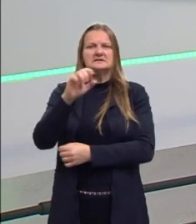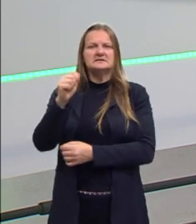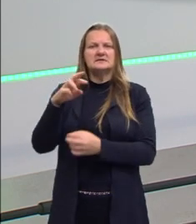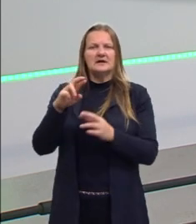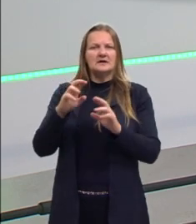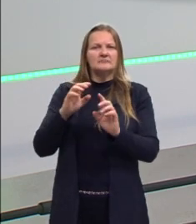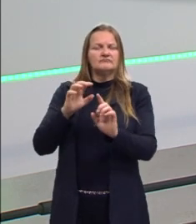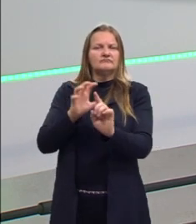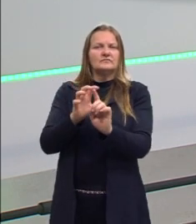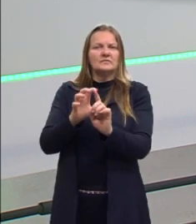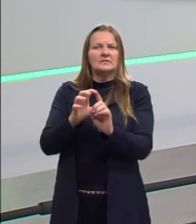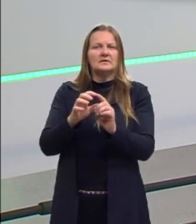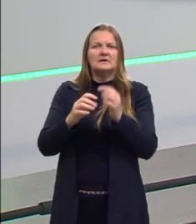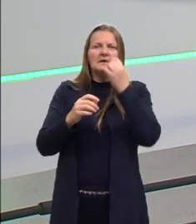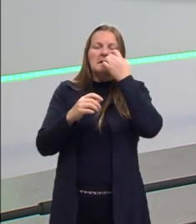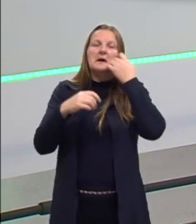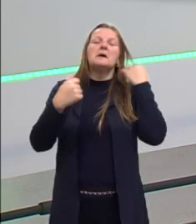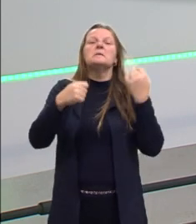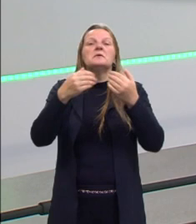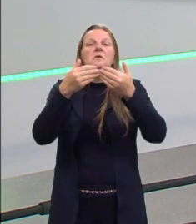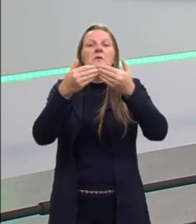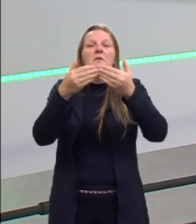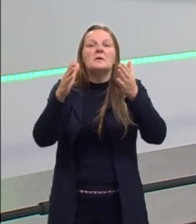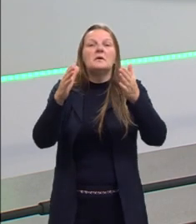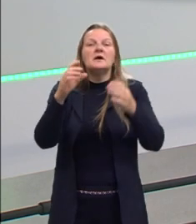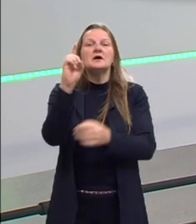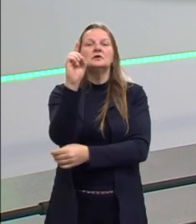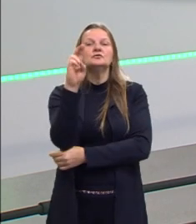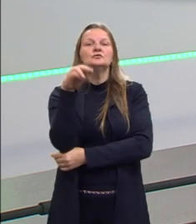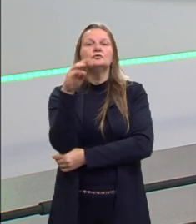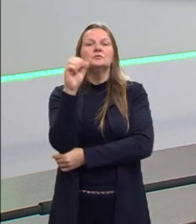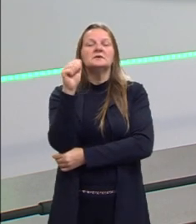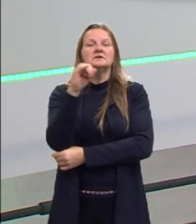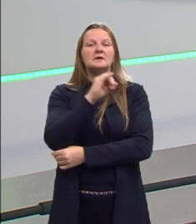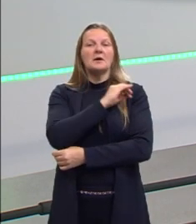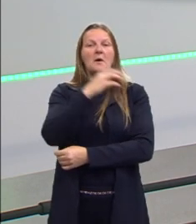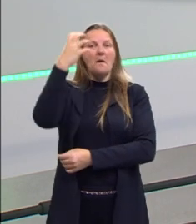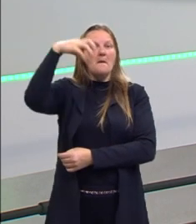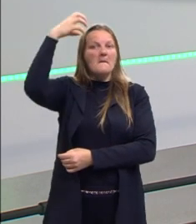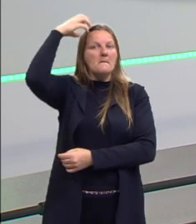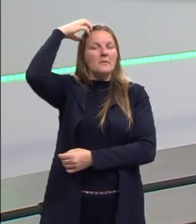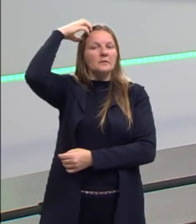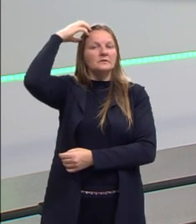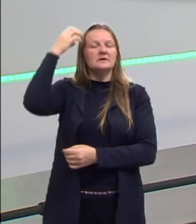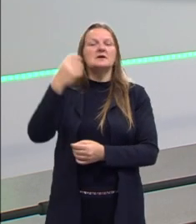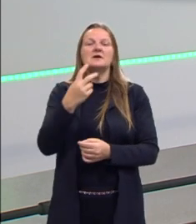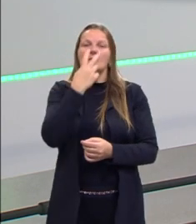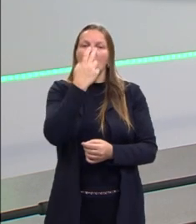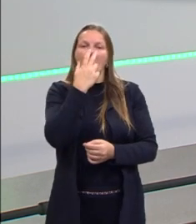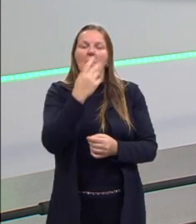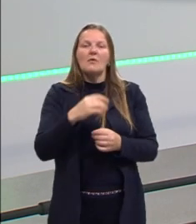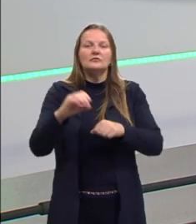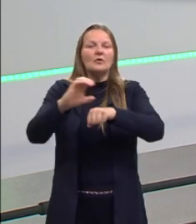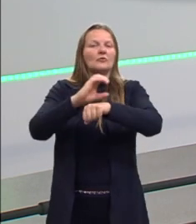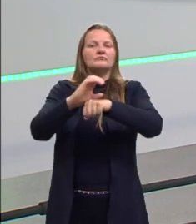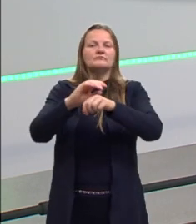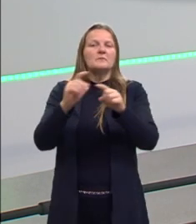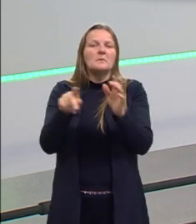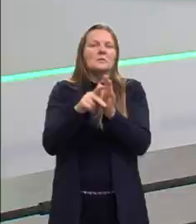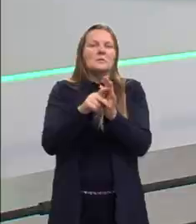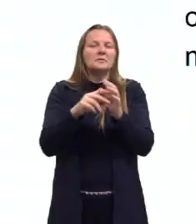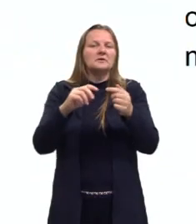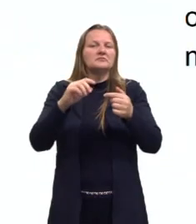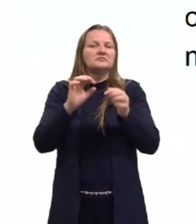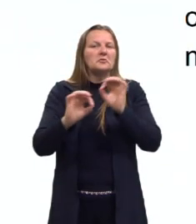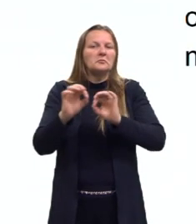a abrir o parlamento, as Dumas. E a monarquia dele começa a virar uma espécie de monarquia constitucional, a ter um pouquinho